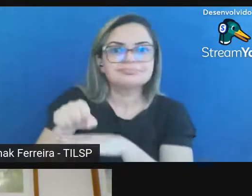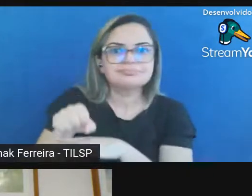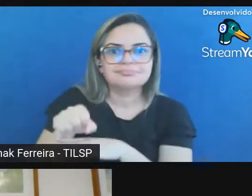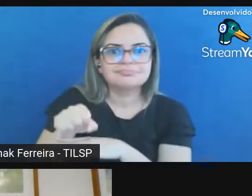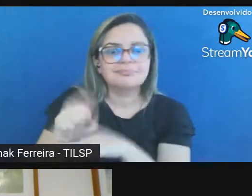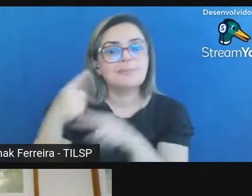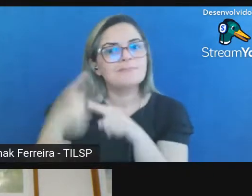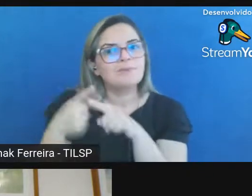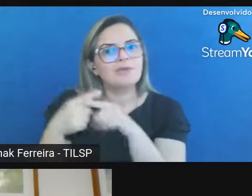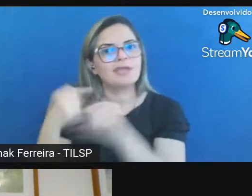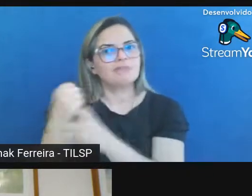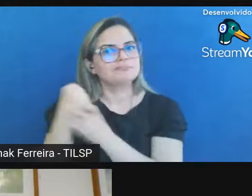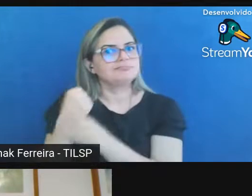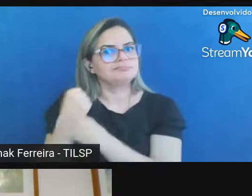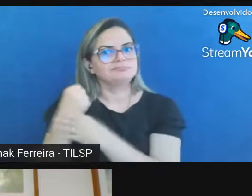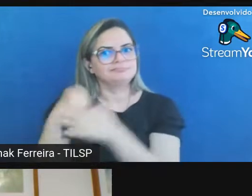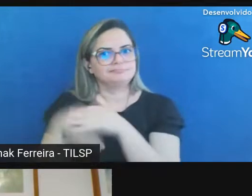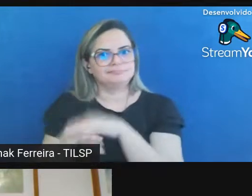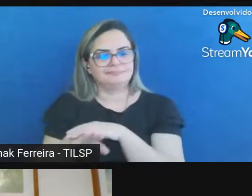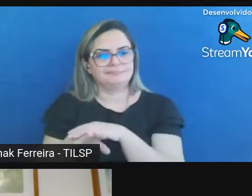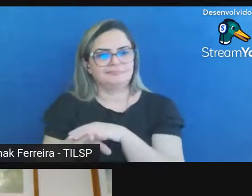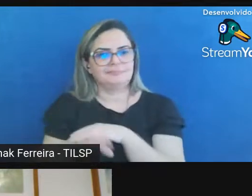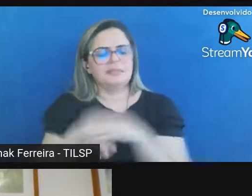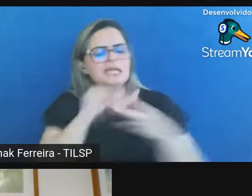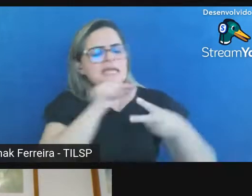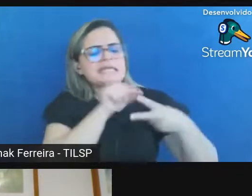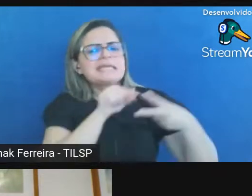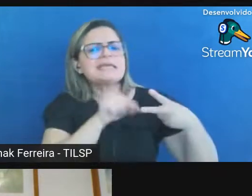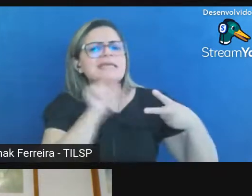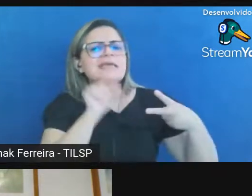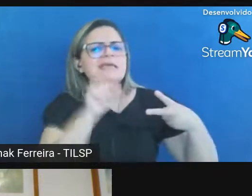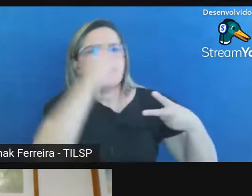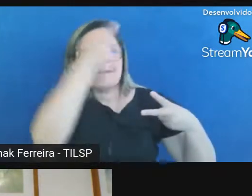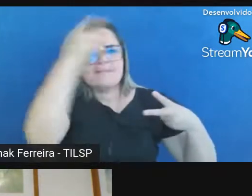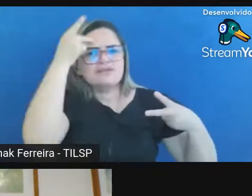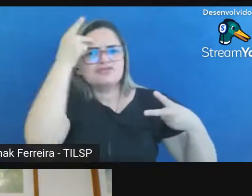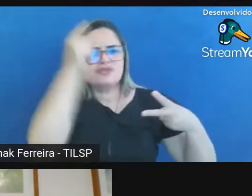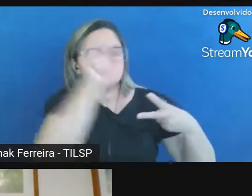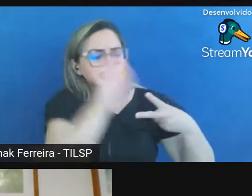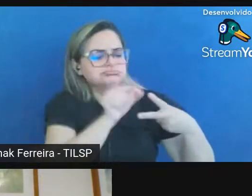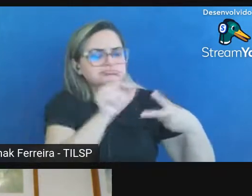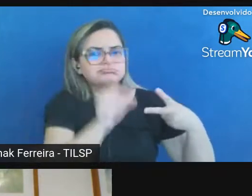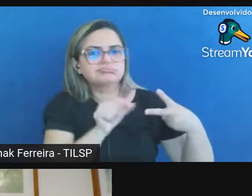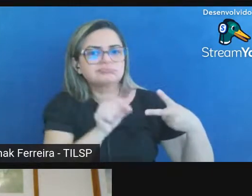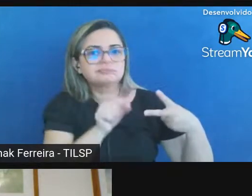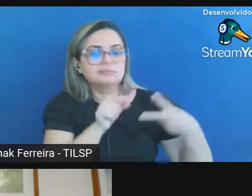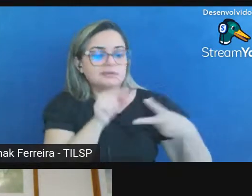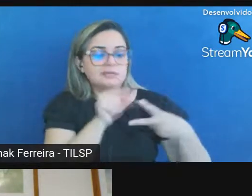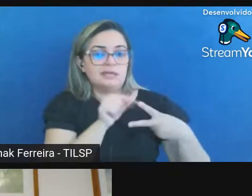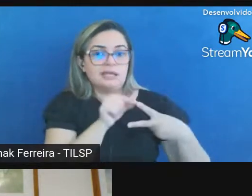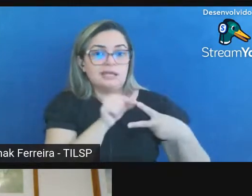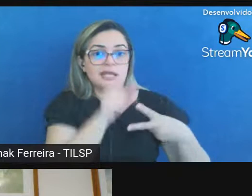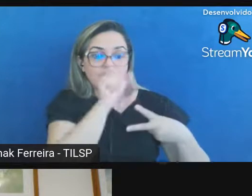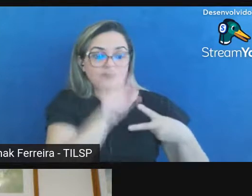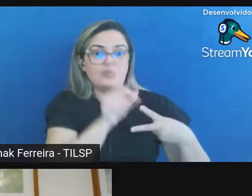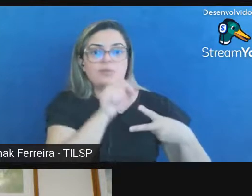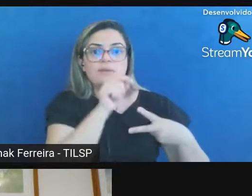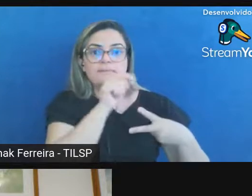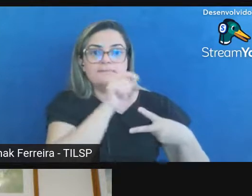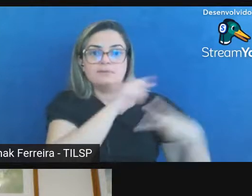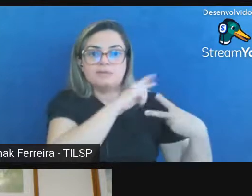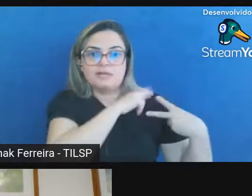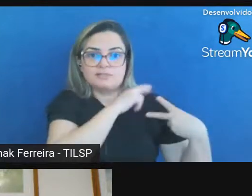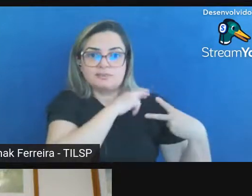quem são esses dois administradores o administrador de preservação e o